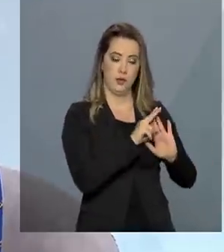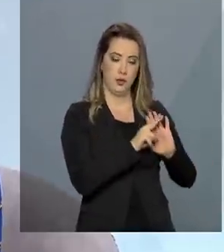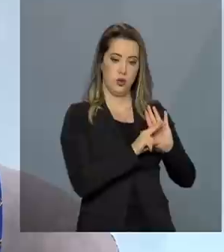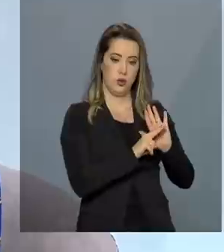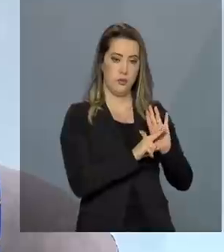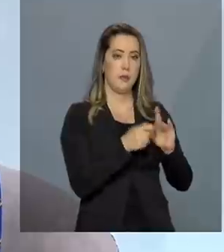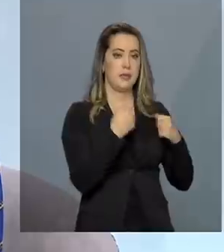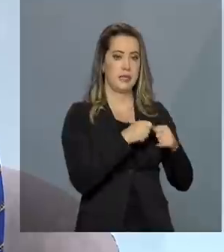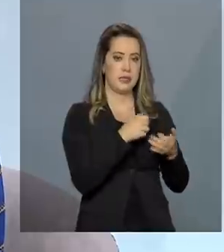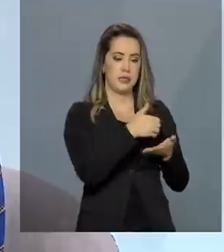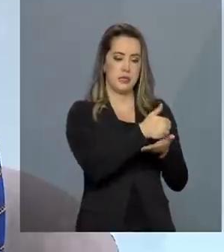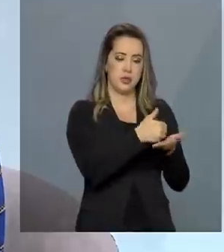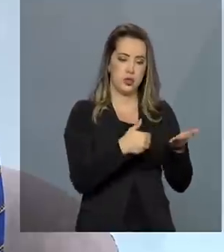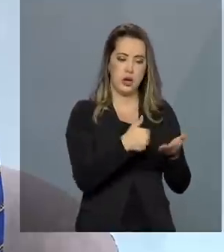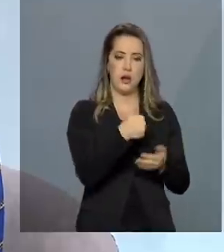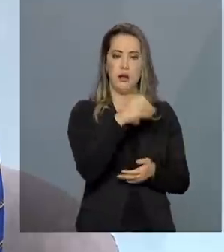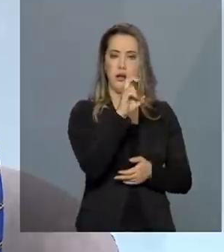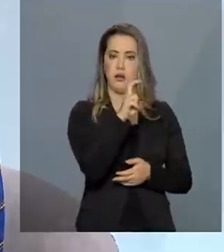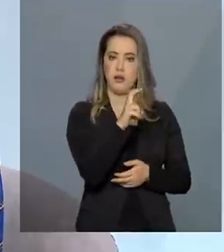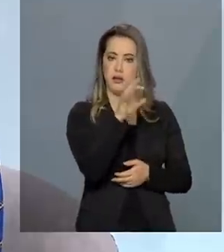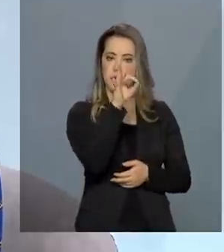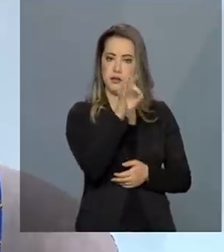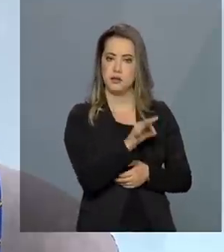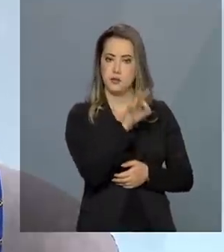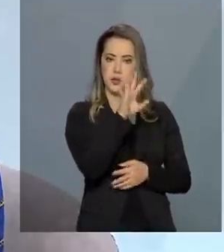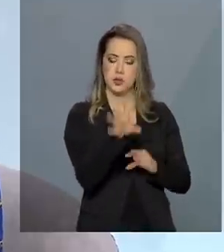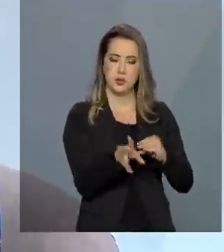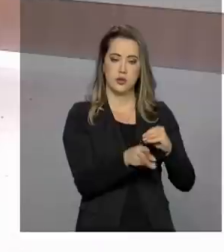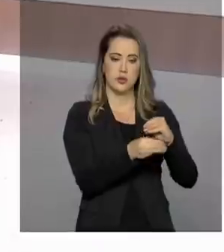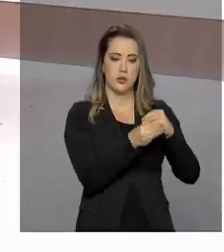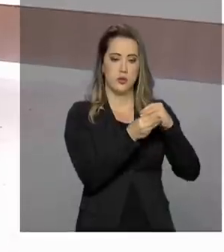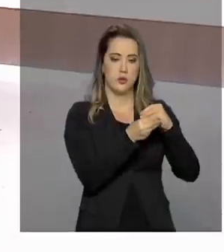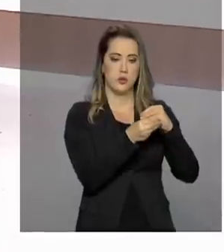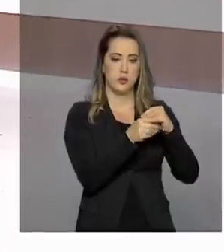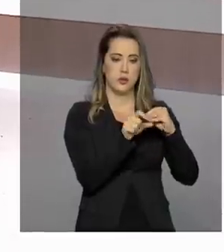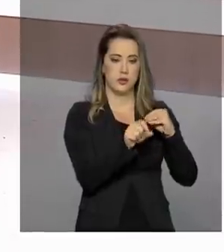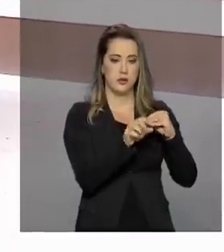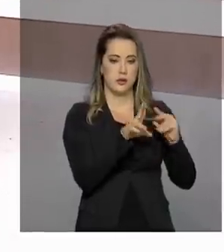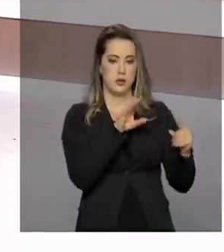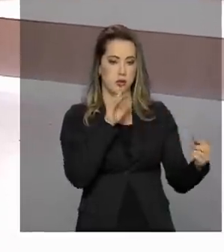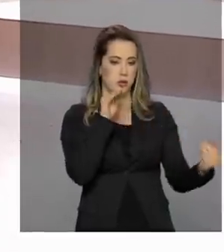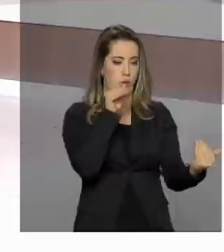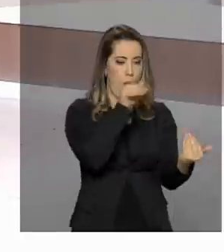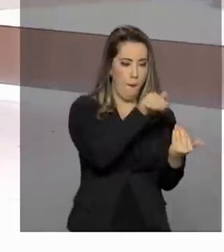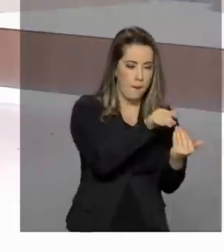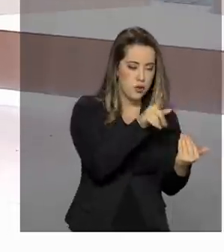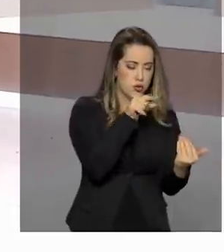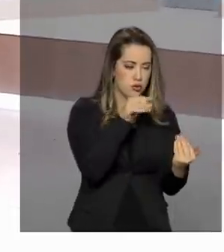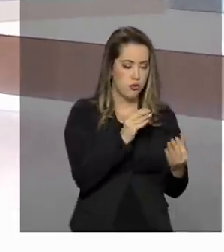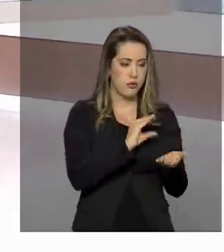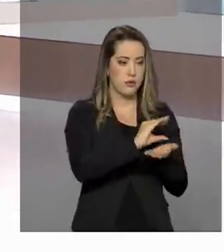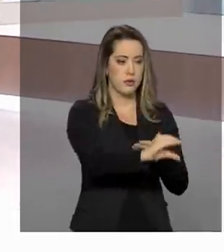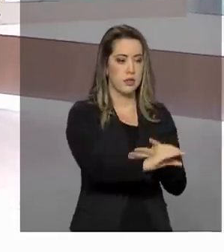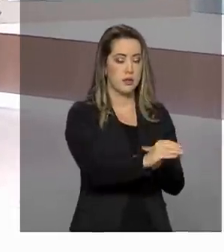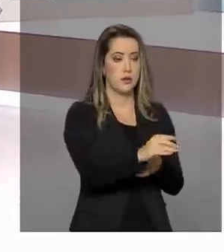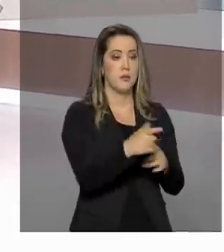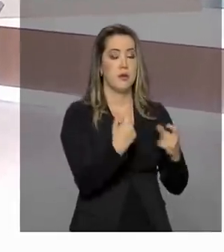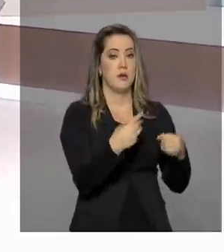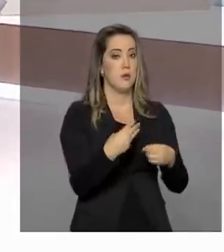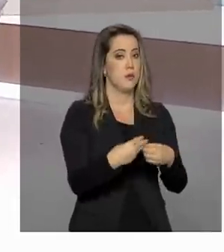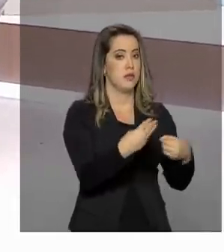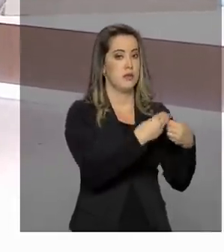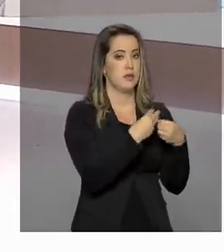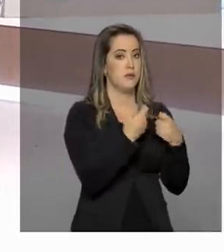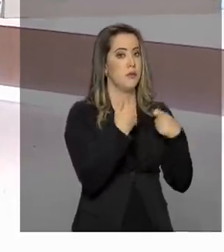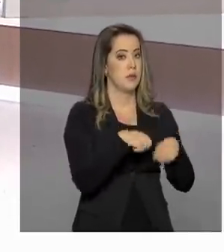uma parte, 15% da complementação que é direcionada diretamente para as redes municipais,